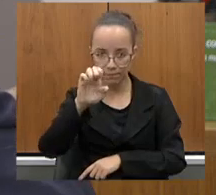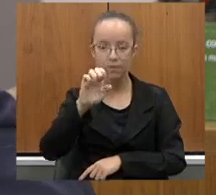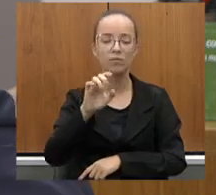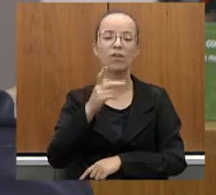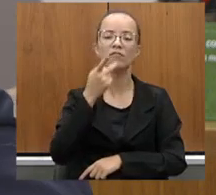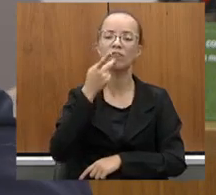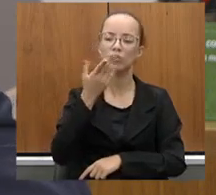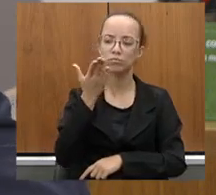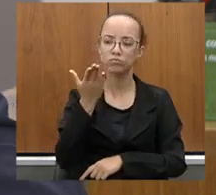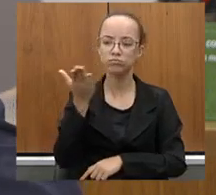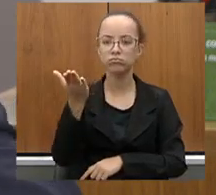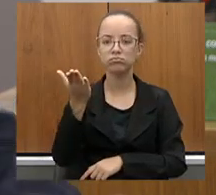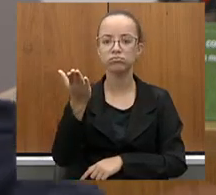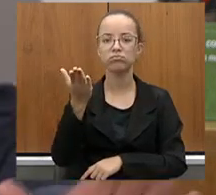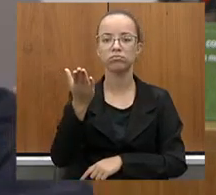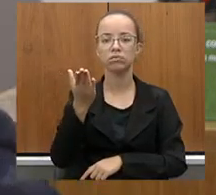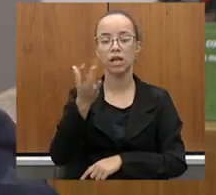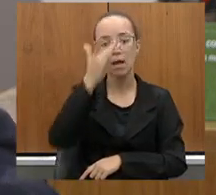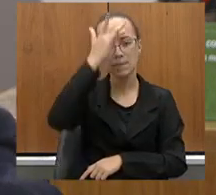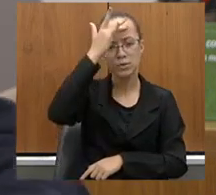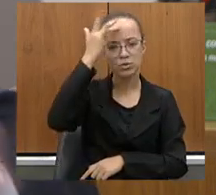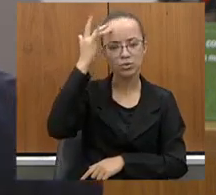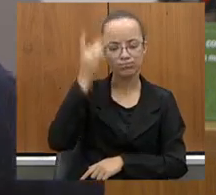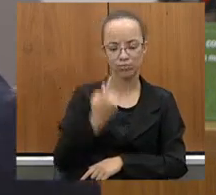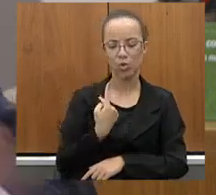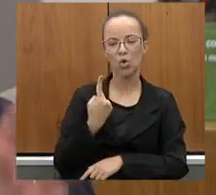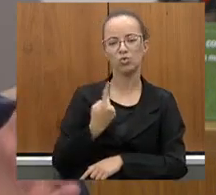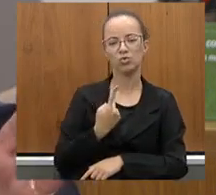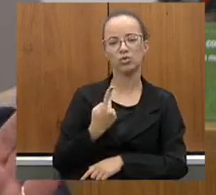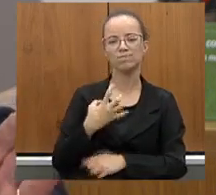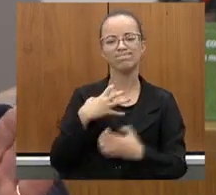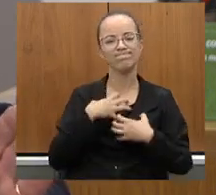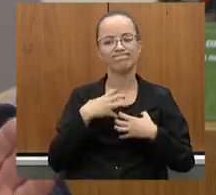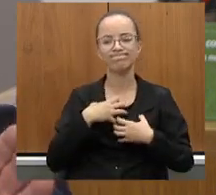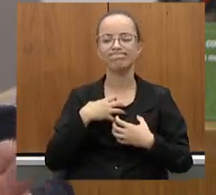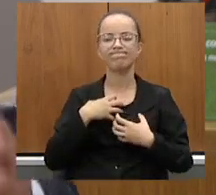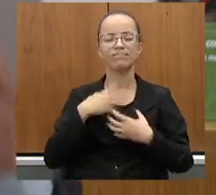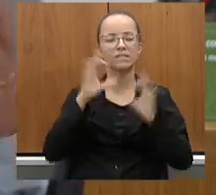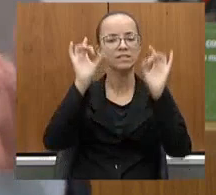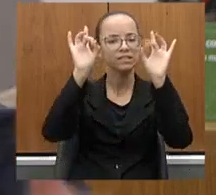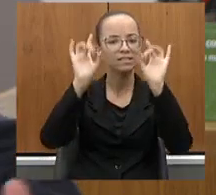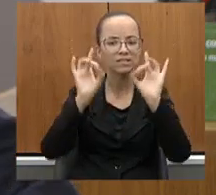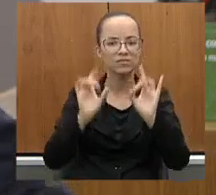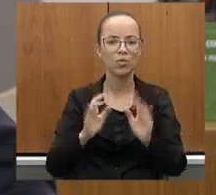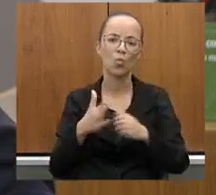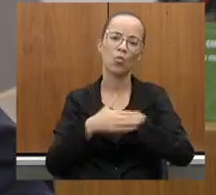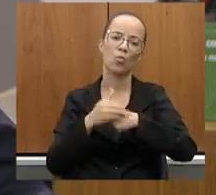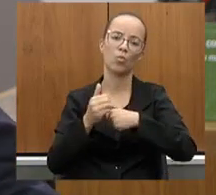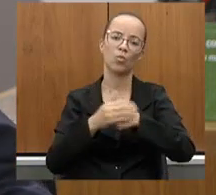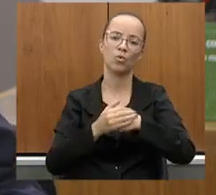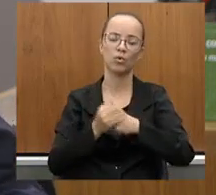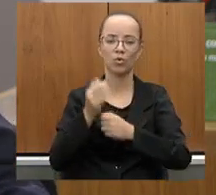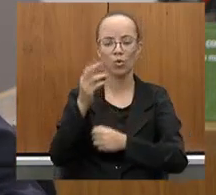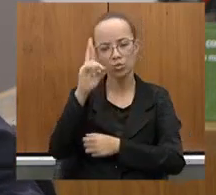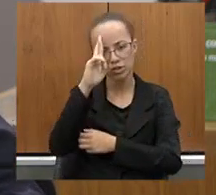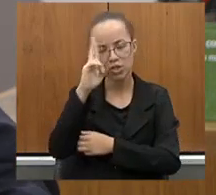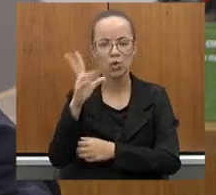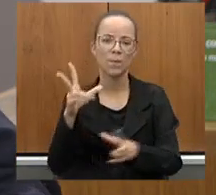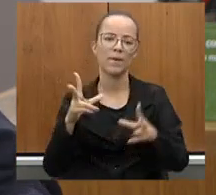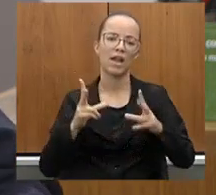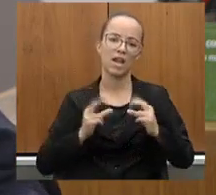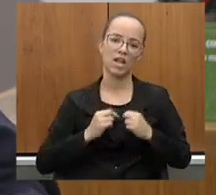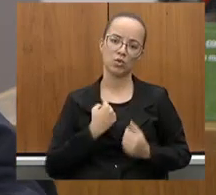dizer a V. Exª que temos, por sua pessoa, um carinho muito especial. O senhor merece o nosso respeito